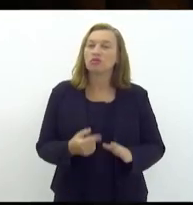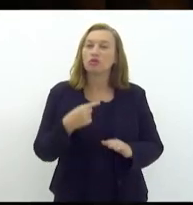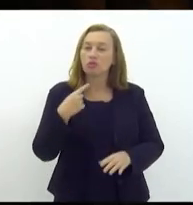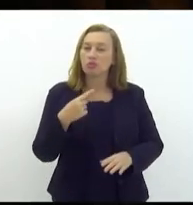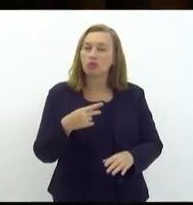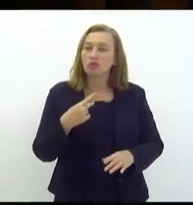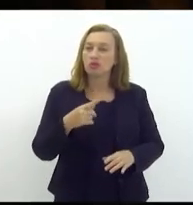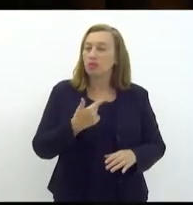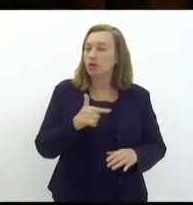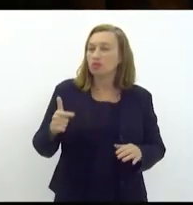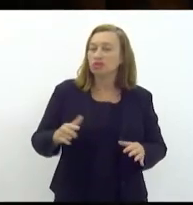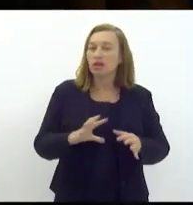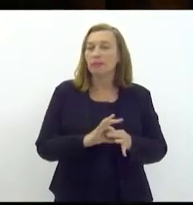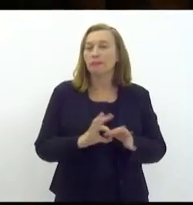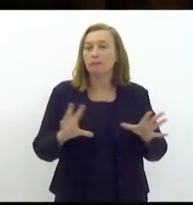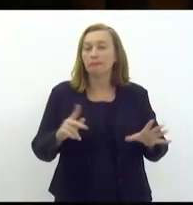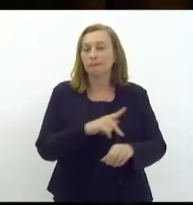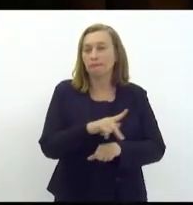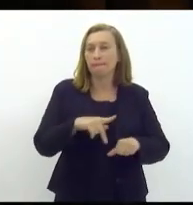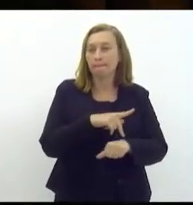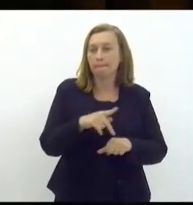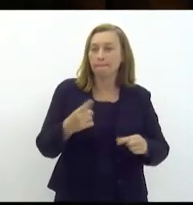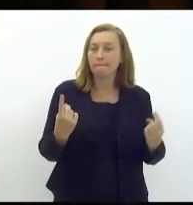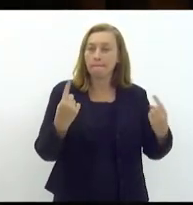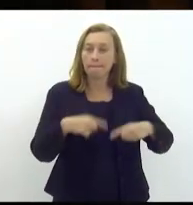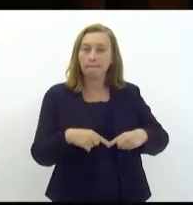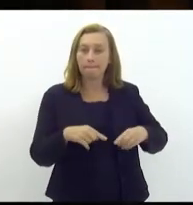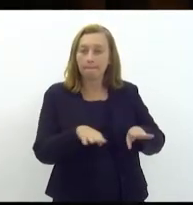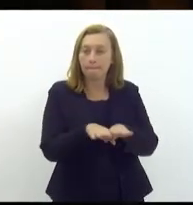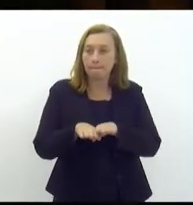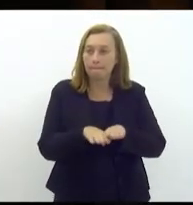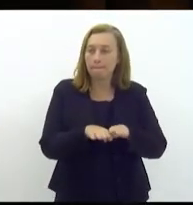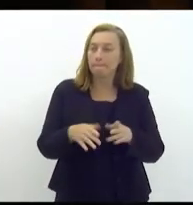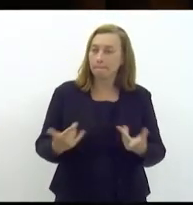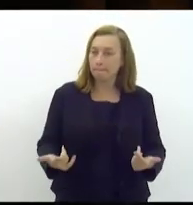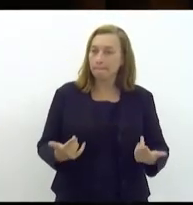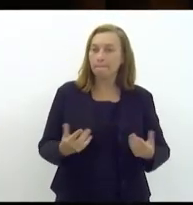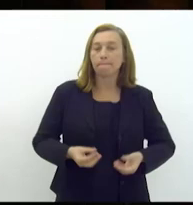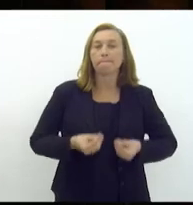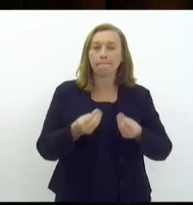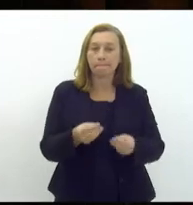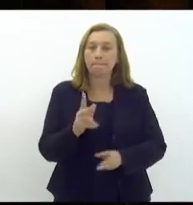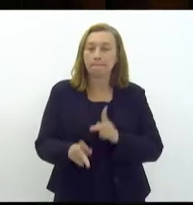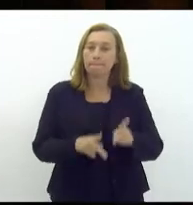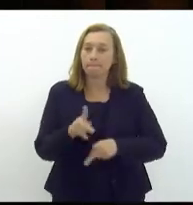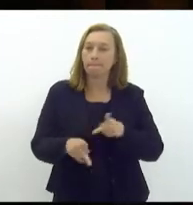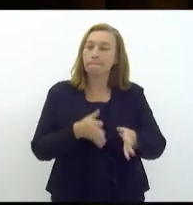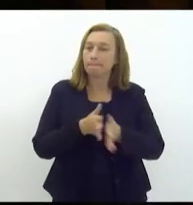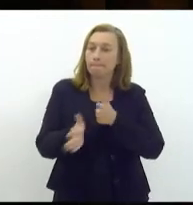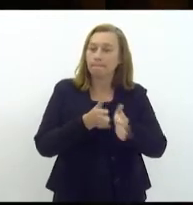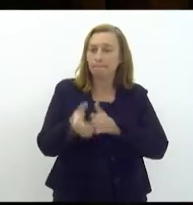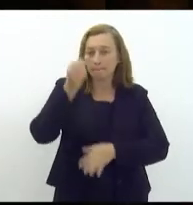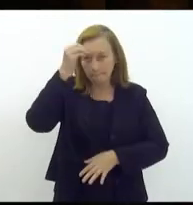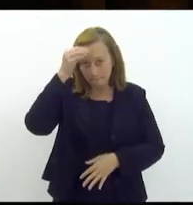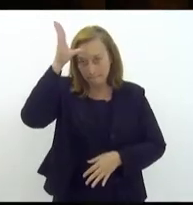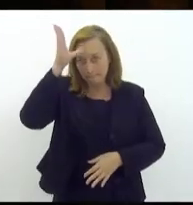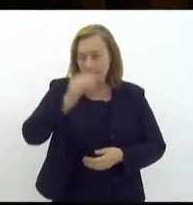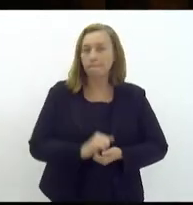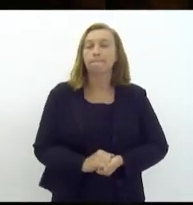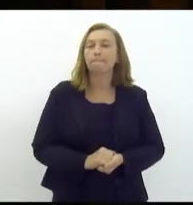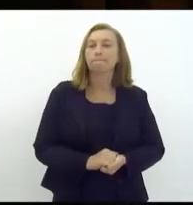país democrático que enfrente as suas desigualdades que não garanta para a sua população acesso ao conhecimento